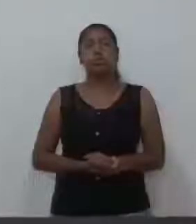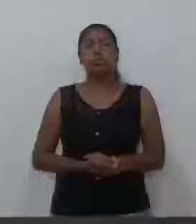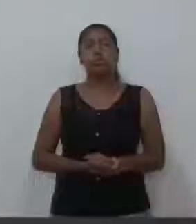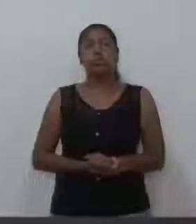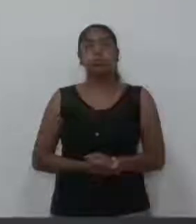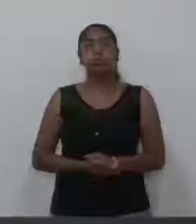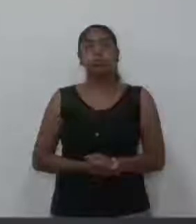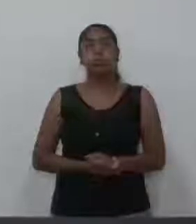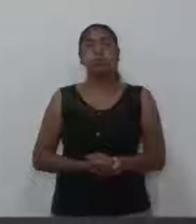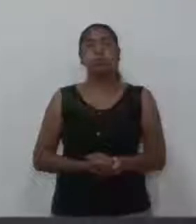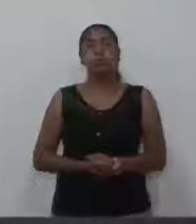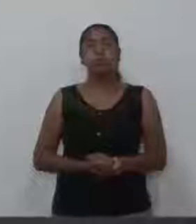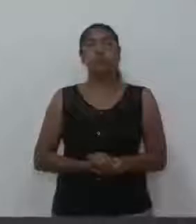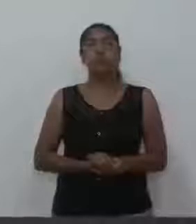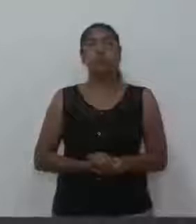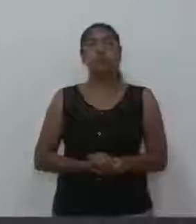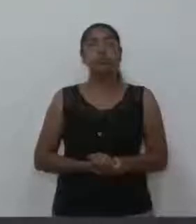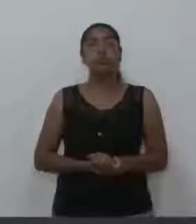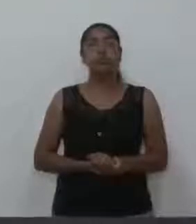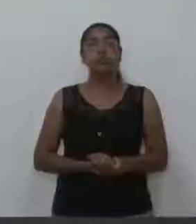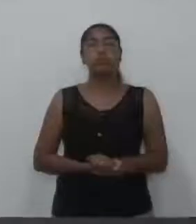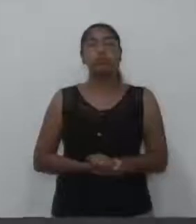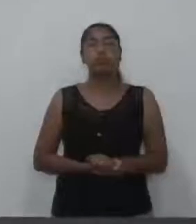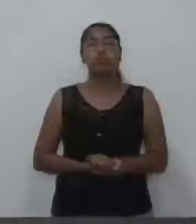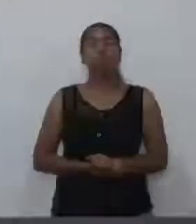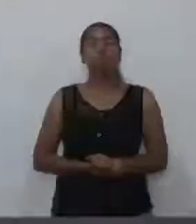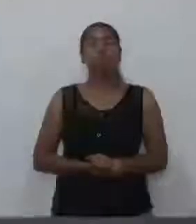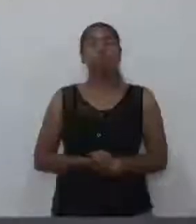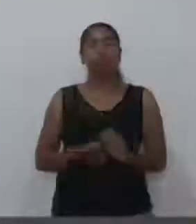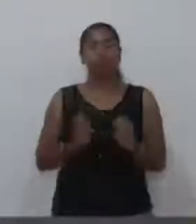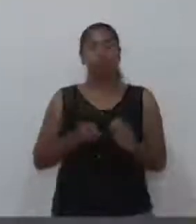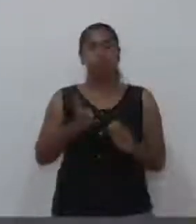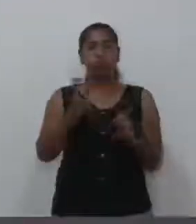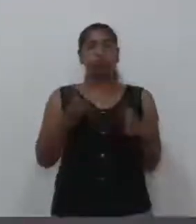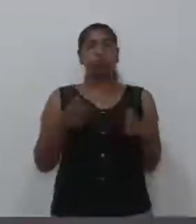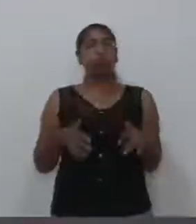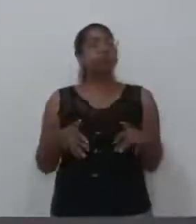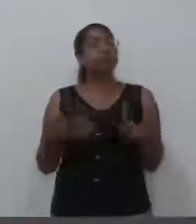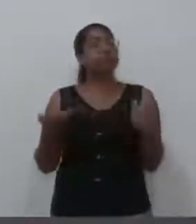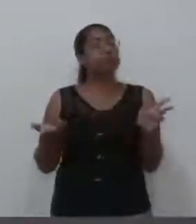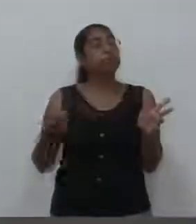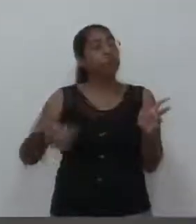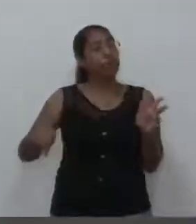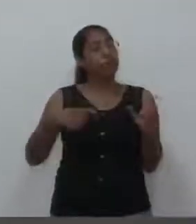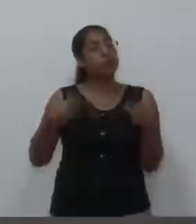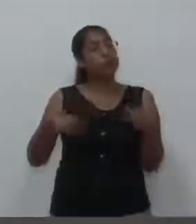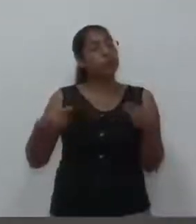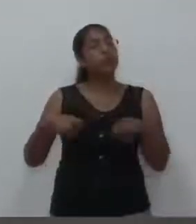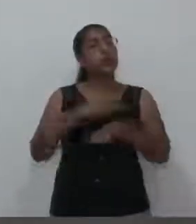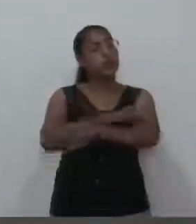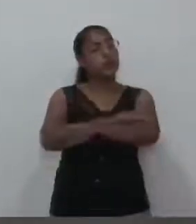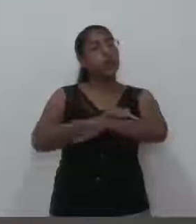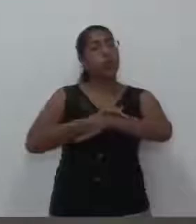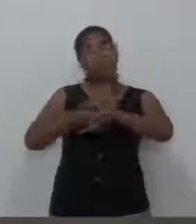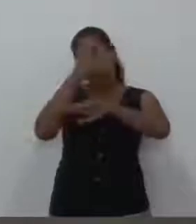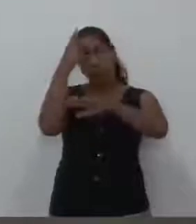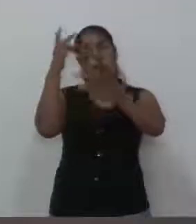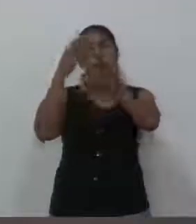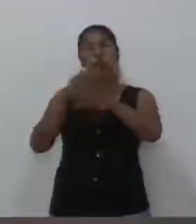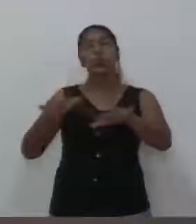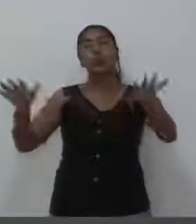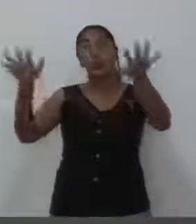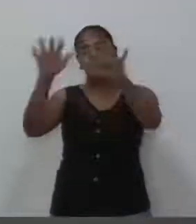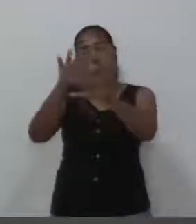Freguei isso. Senhor presidente, eu penso que, com todo o respeito que nós temos que ter à população, eu acho que respeito deve ser